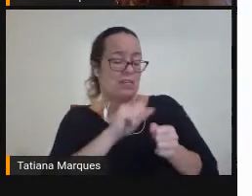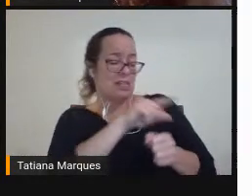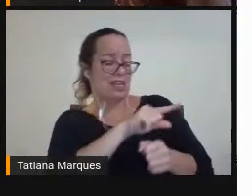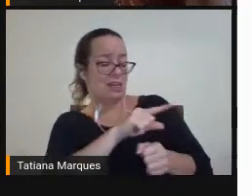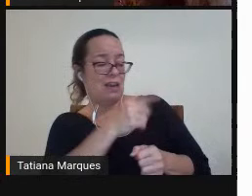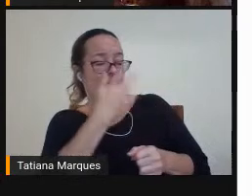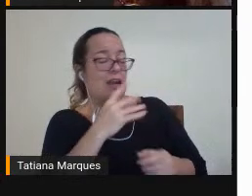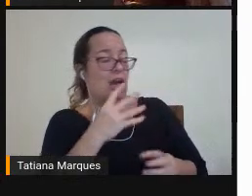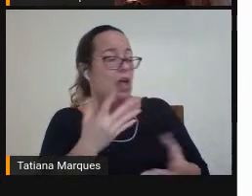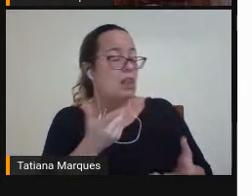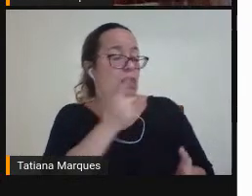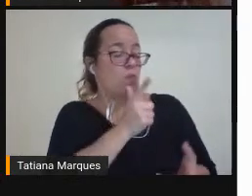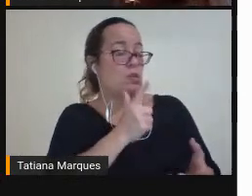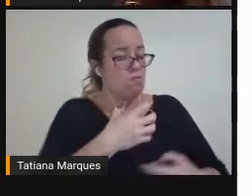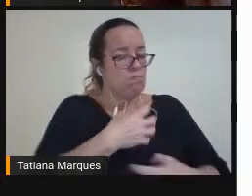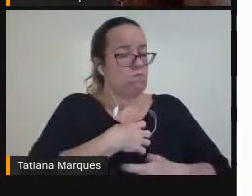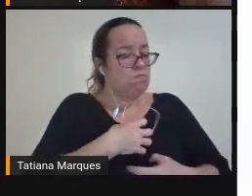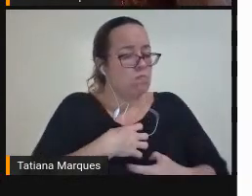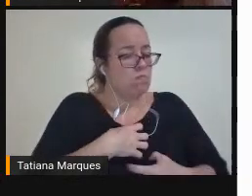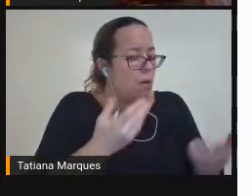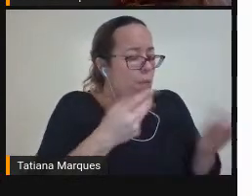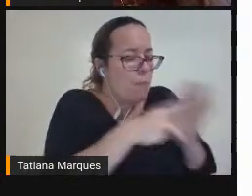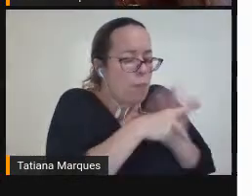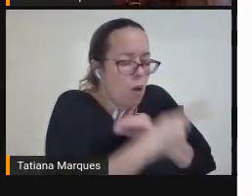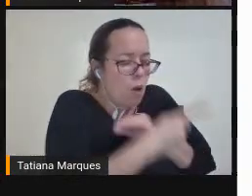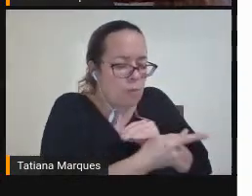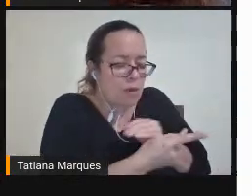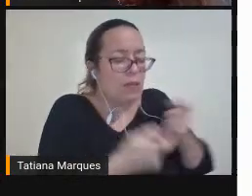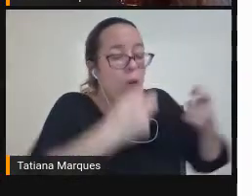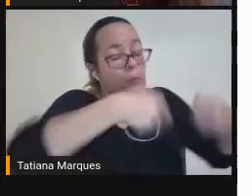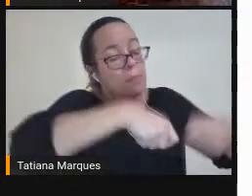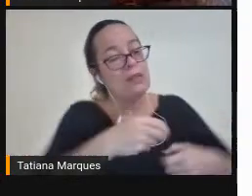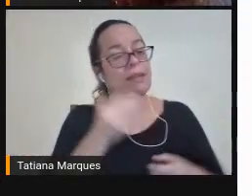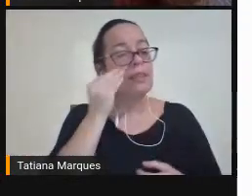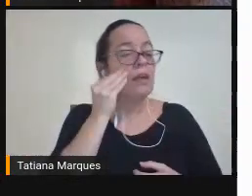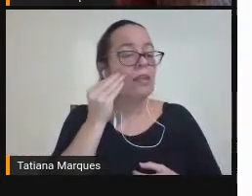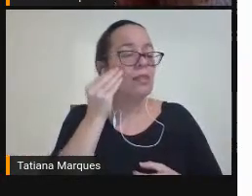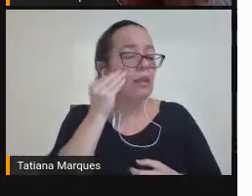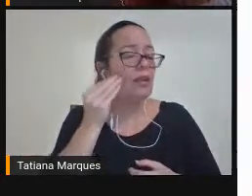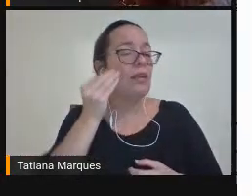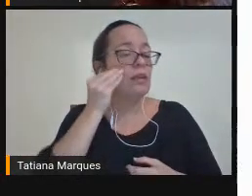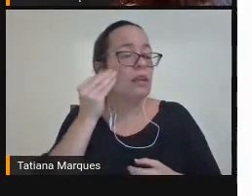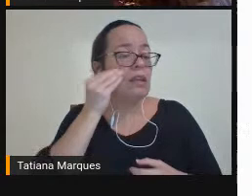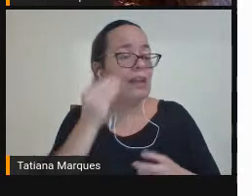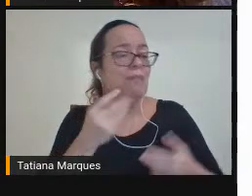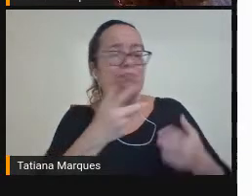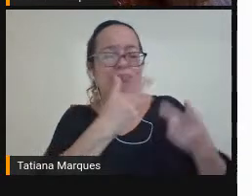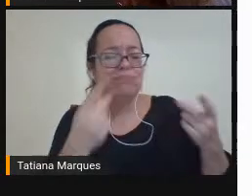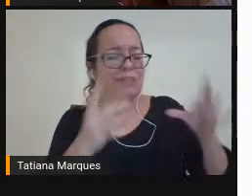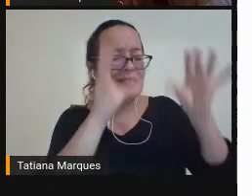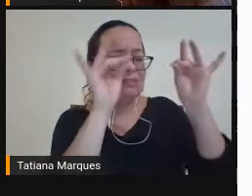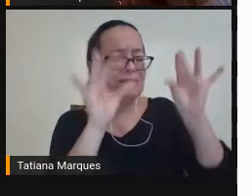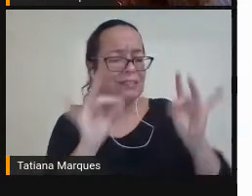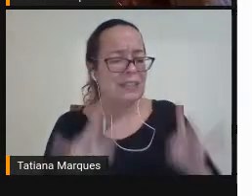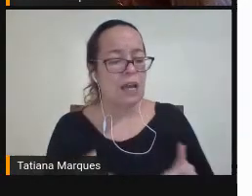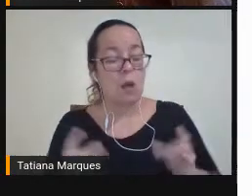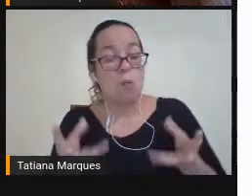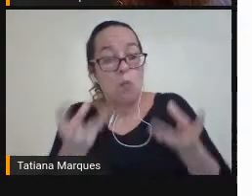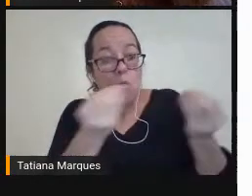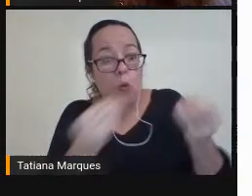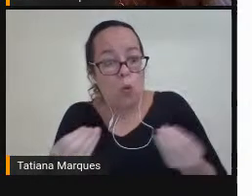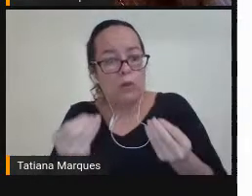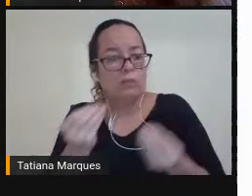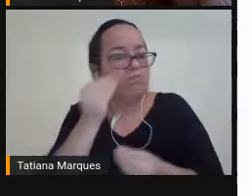Daquilo Então A gente Precisa De esperança E tentando Outras Formas E outras Possibilidades